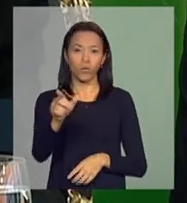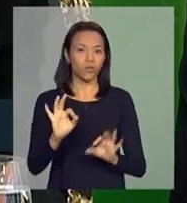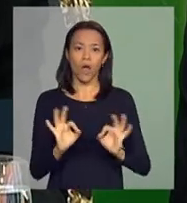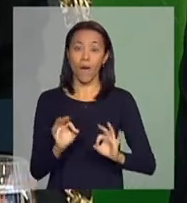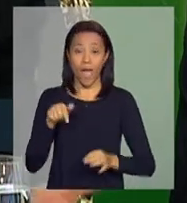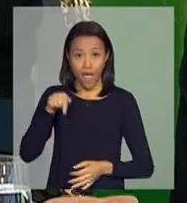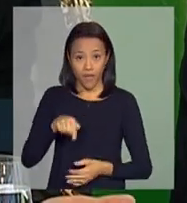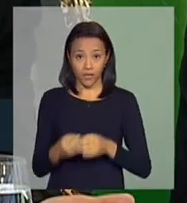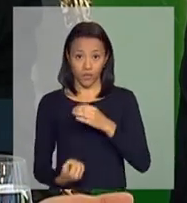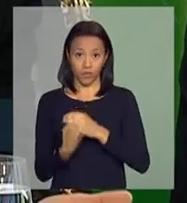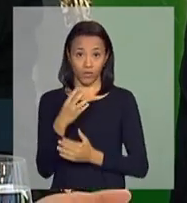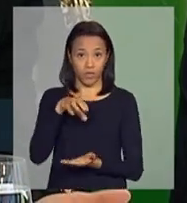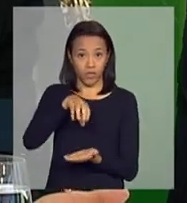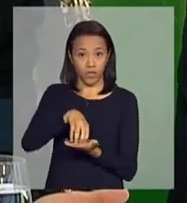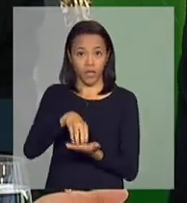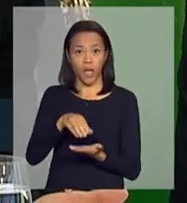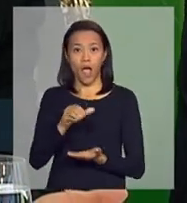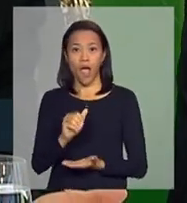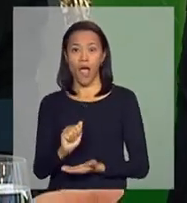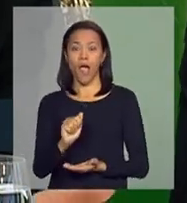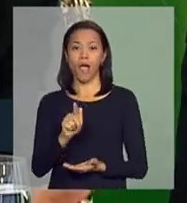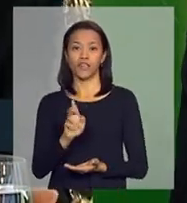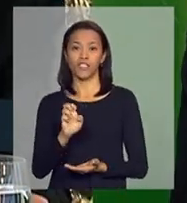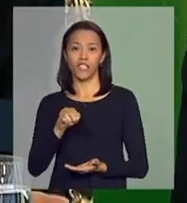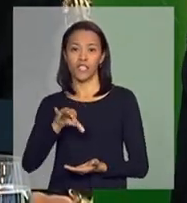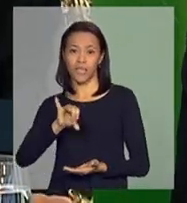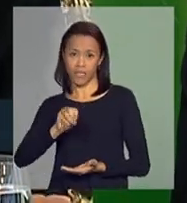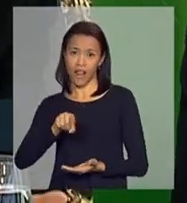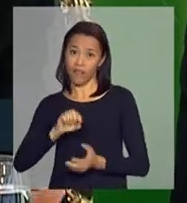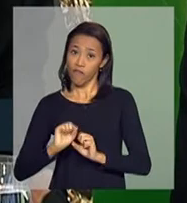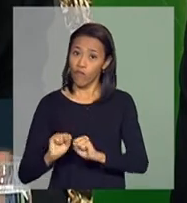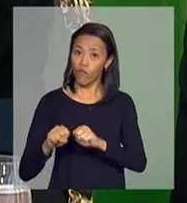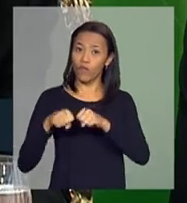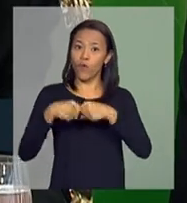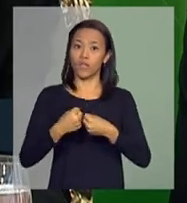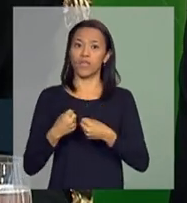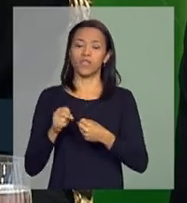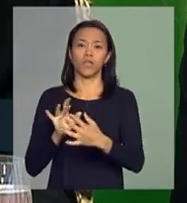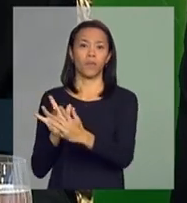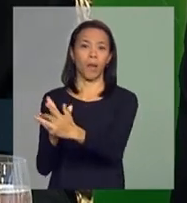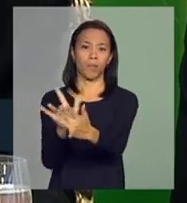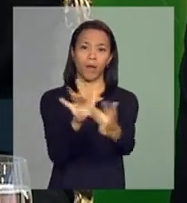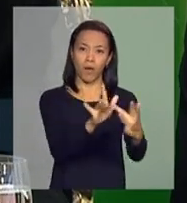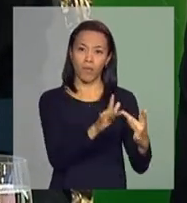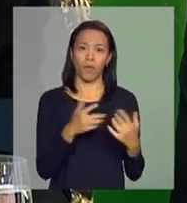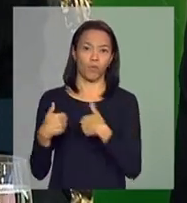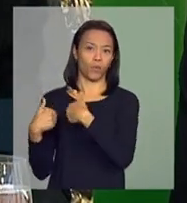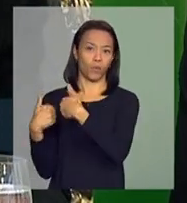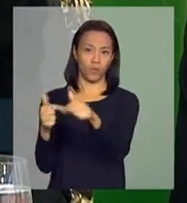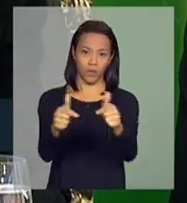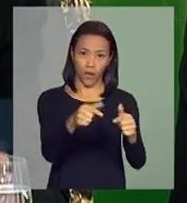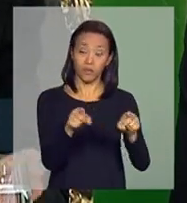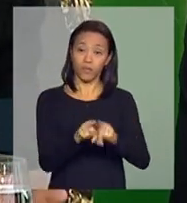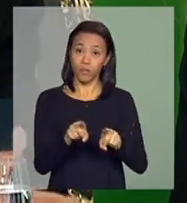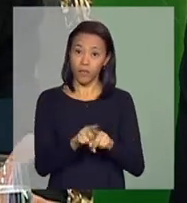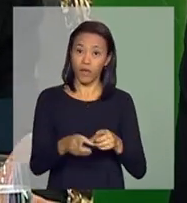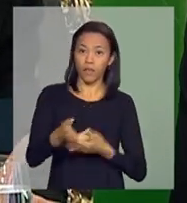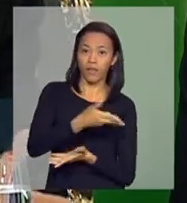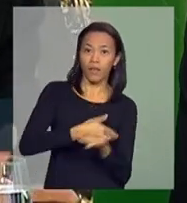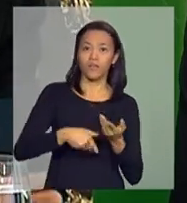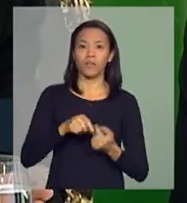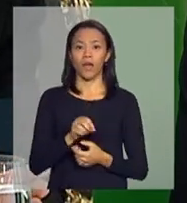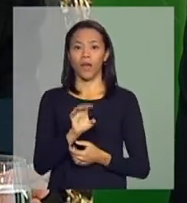buscar o fortalecimento dessas agências, buscar a interação da EMBRAPA com